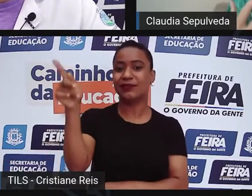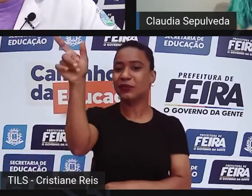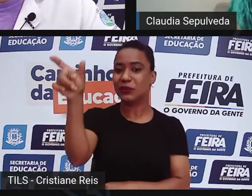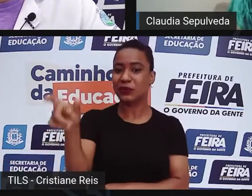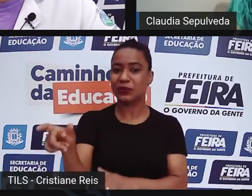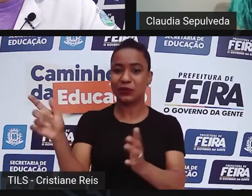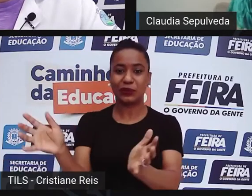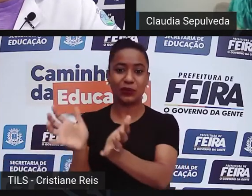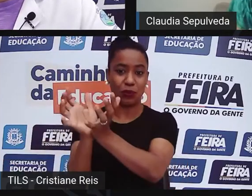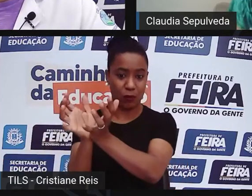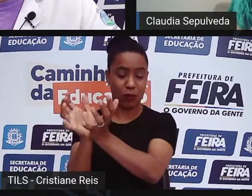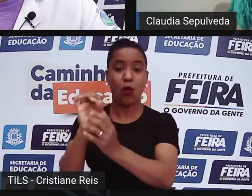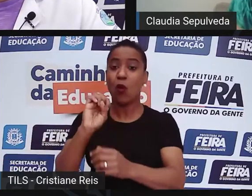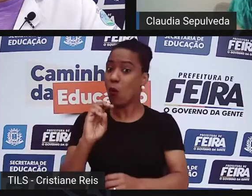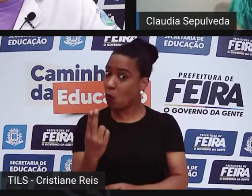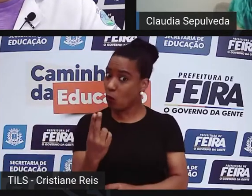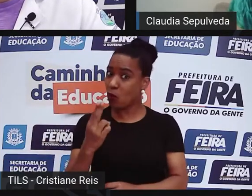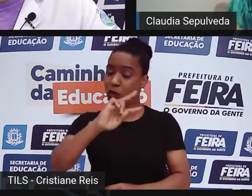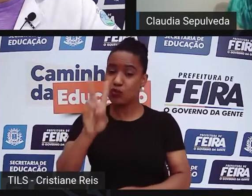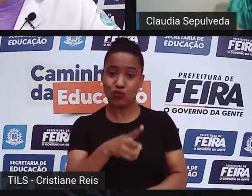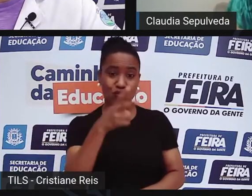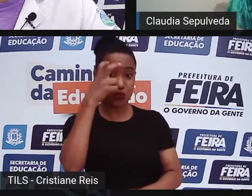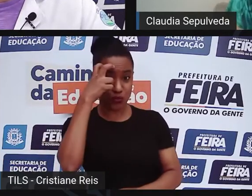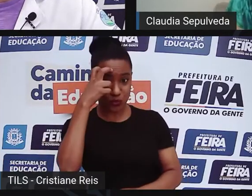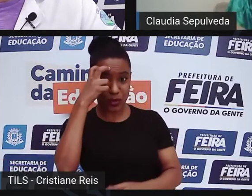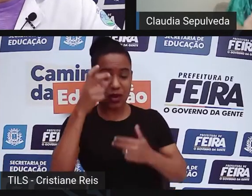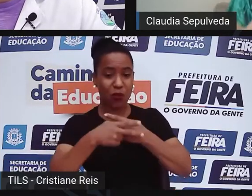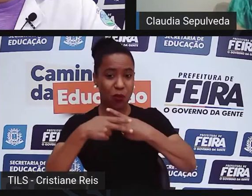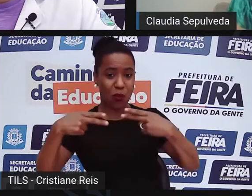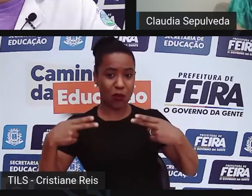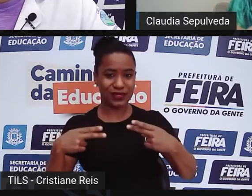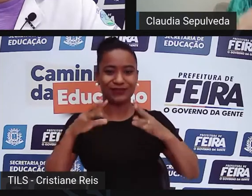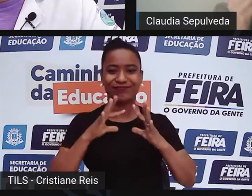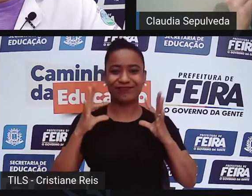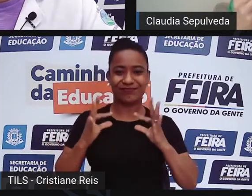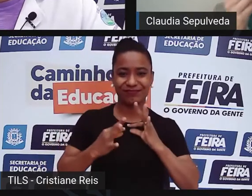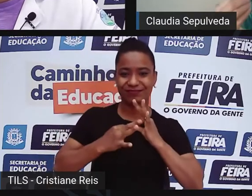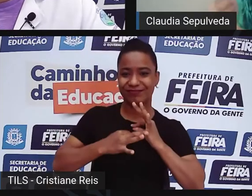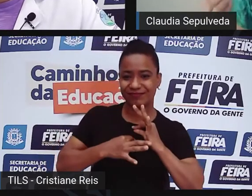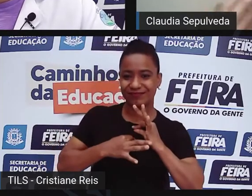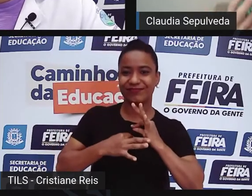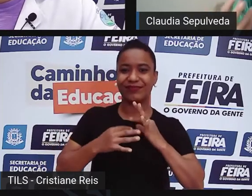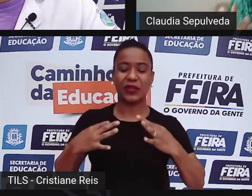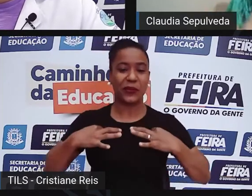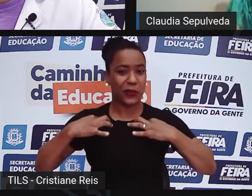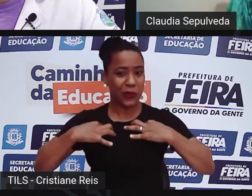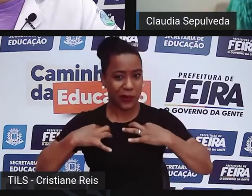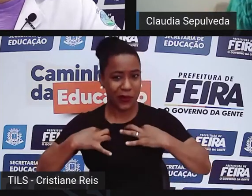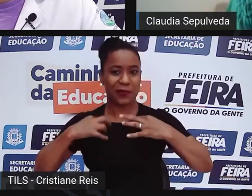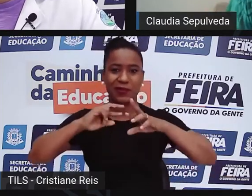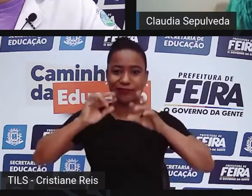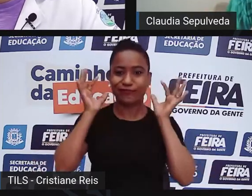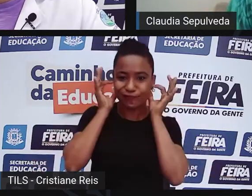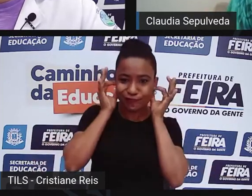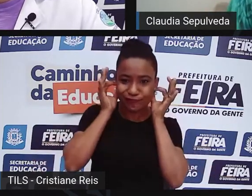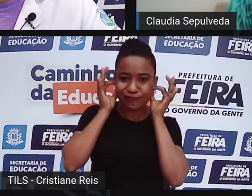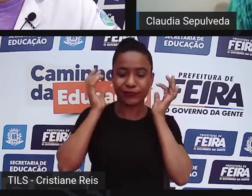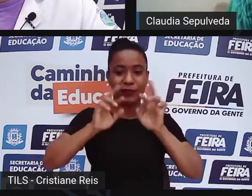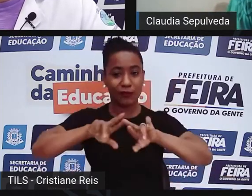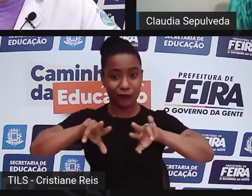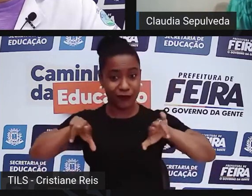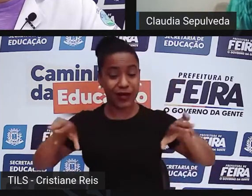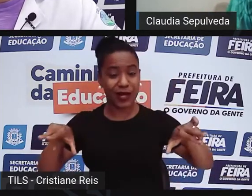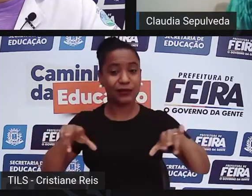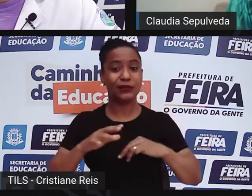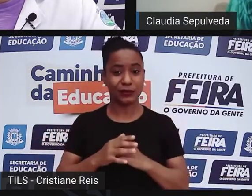artefatos culturais que essas pessoas fazem uso. Há uma discriminação em grupos, né? Ditos raciais